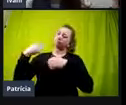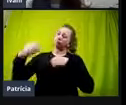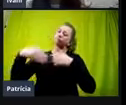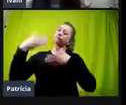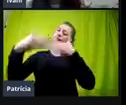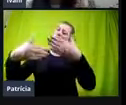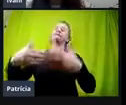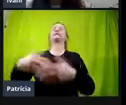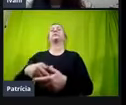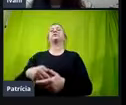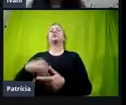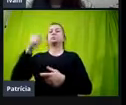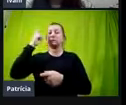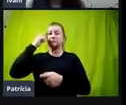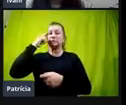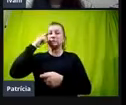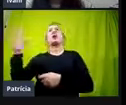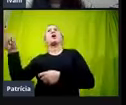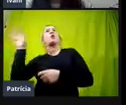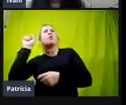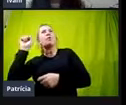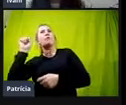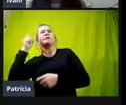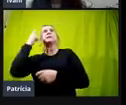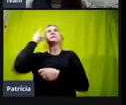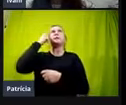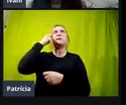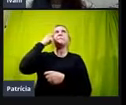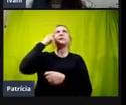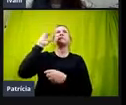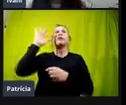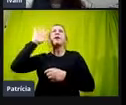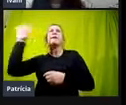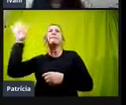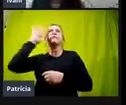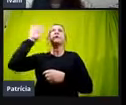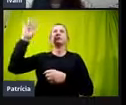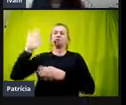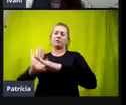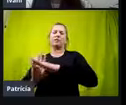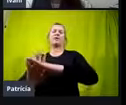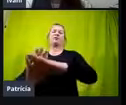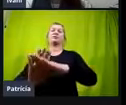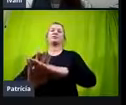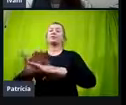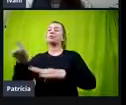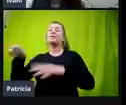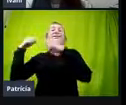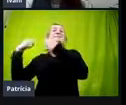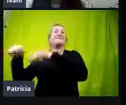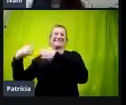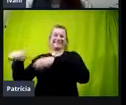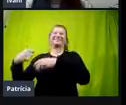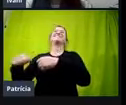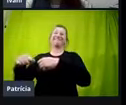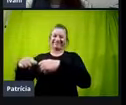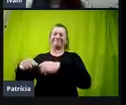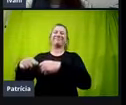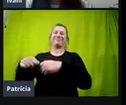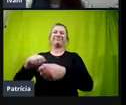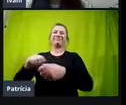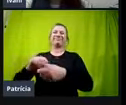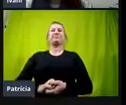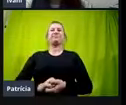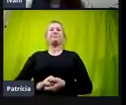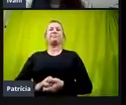né? A gente vai ter que ouvir, saber, contribuir com as necessidades que ele possa vir a ter. É,